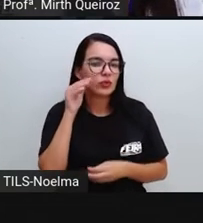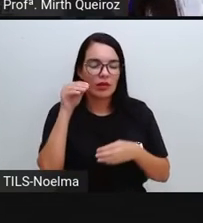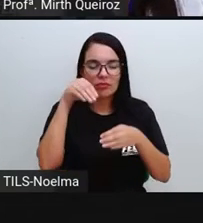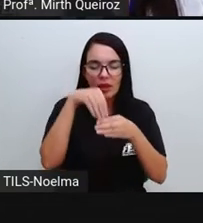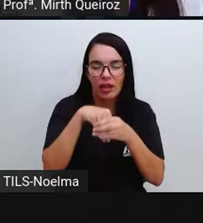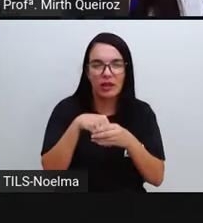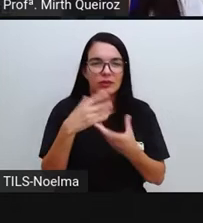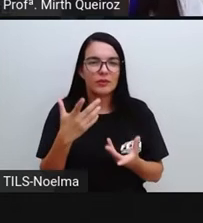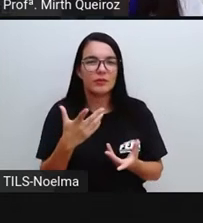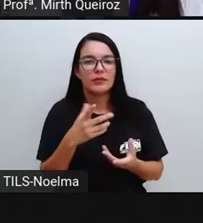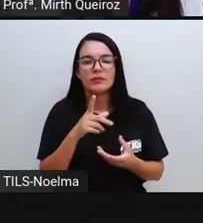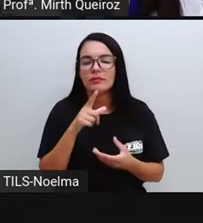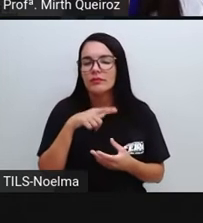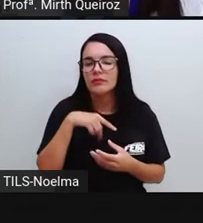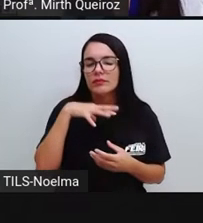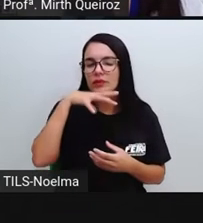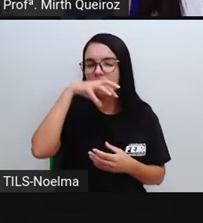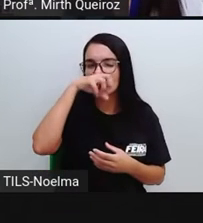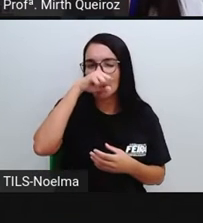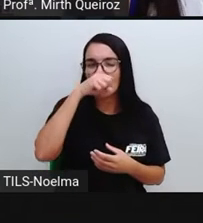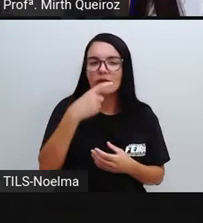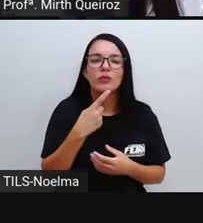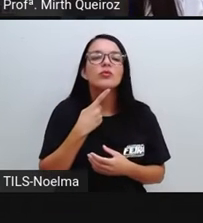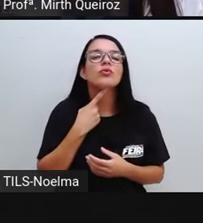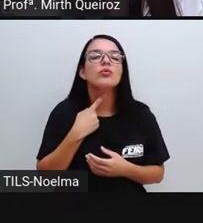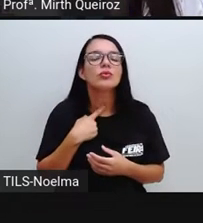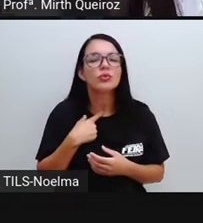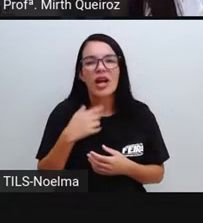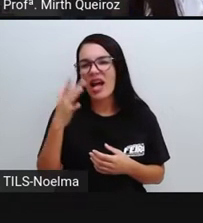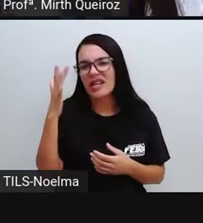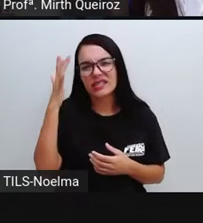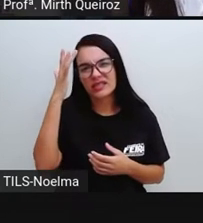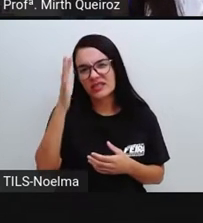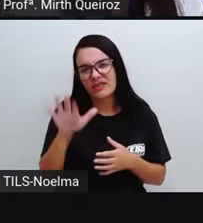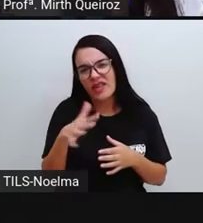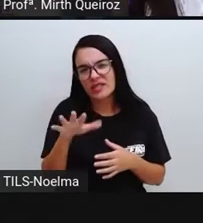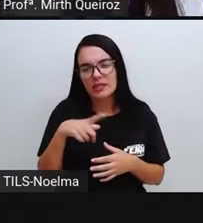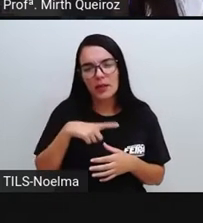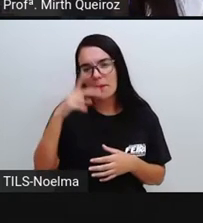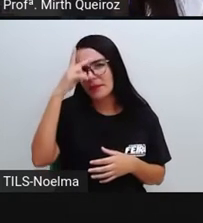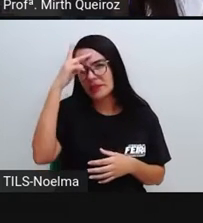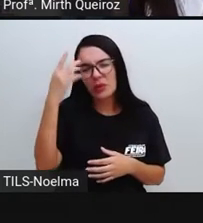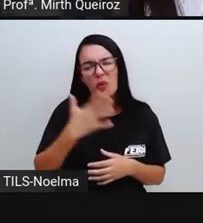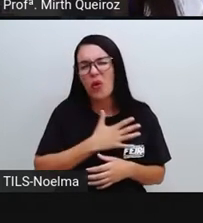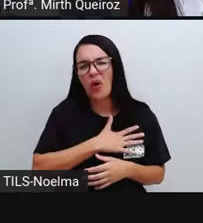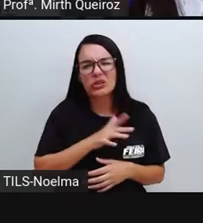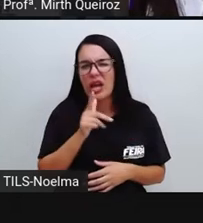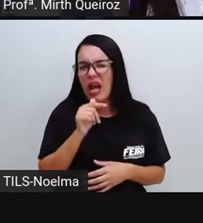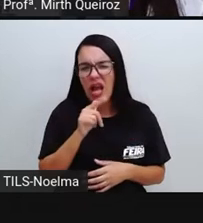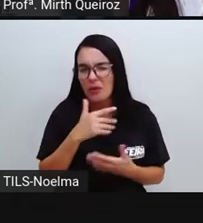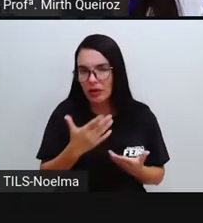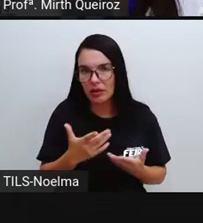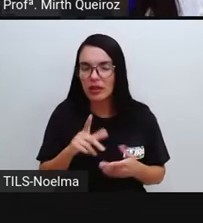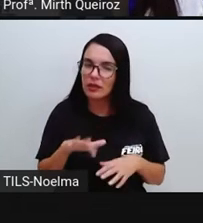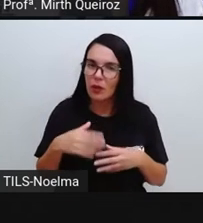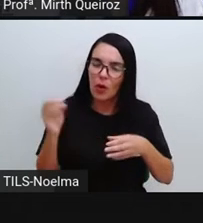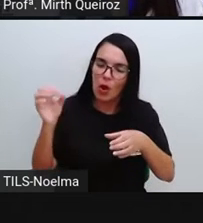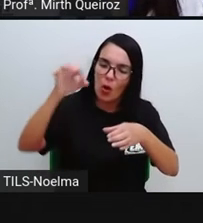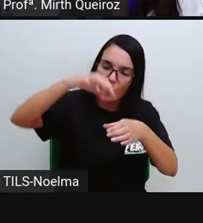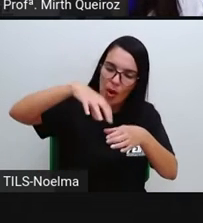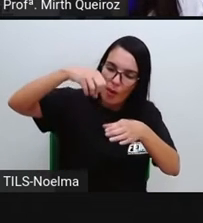Agradável especial Tem gente que não gosta De água Que não consegue Consumir água Em uma grande quantidade Então